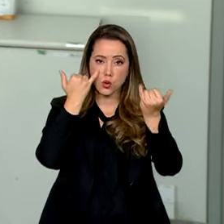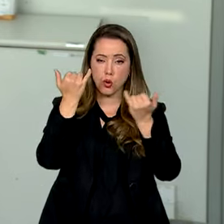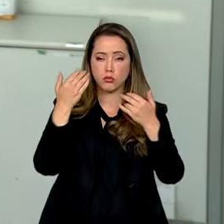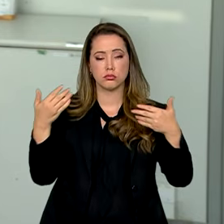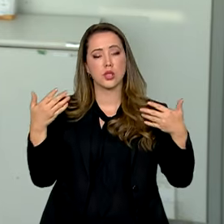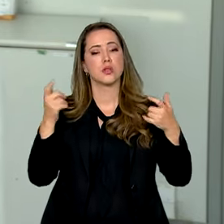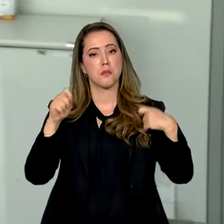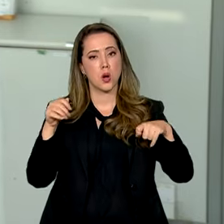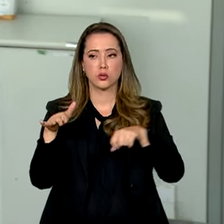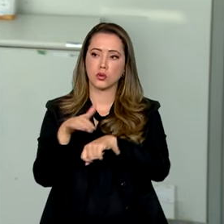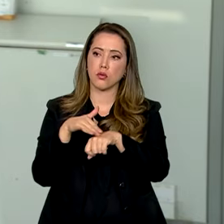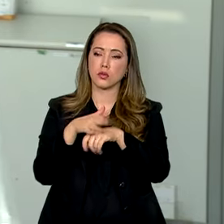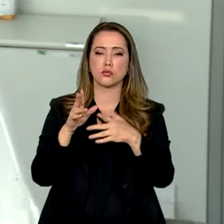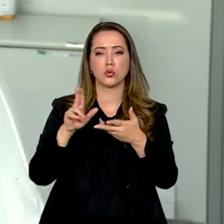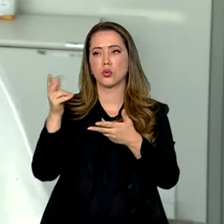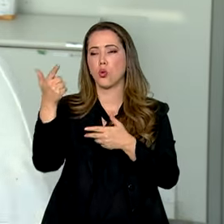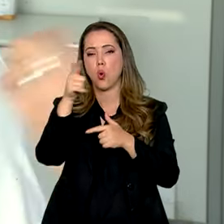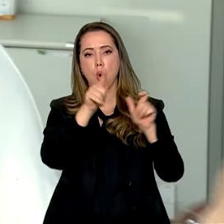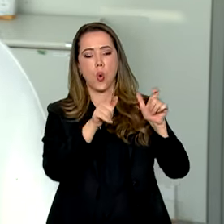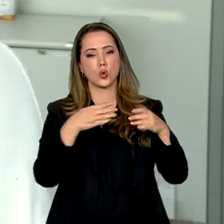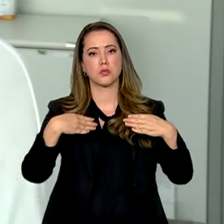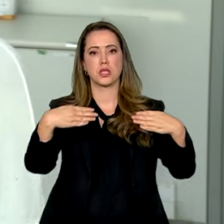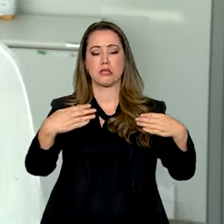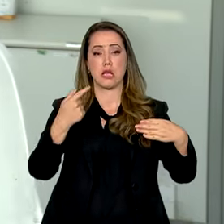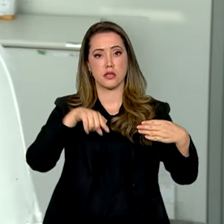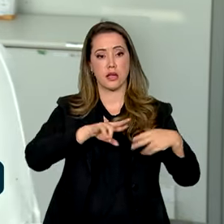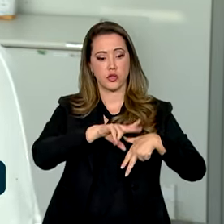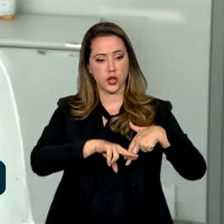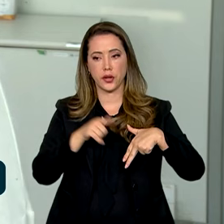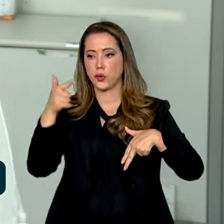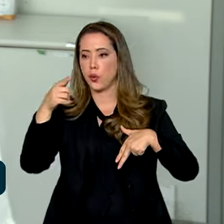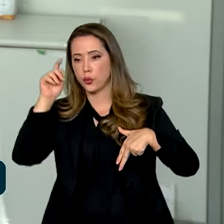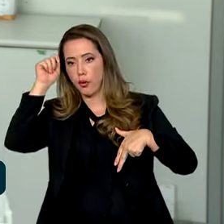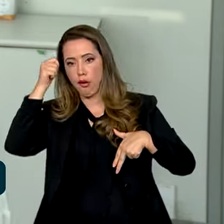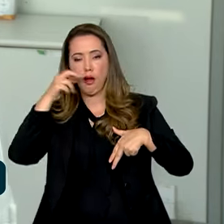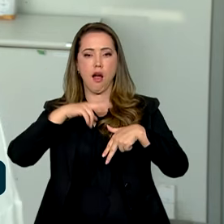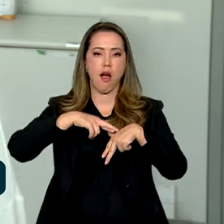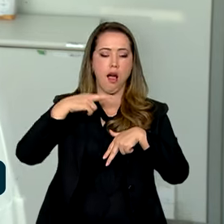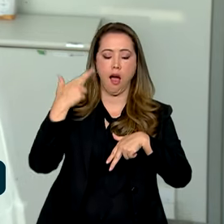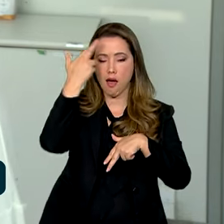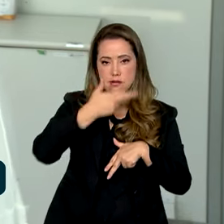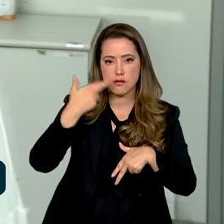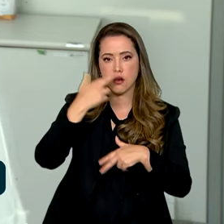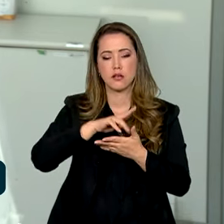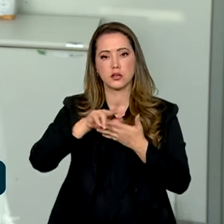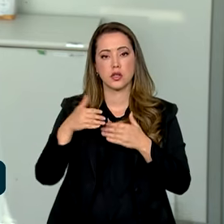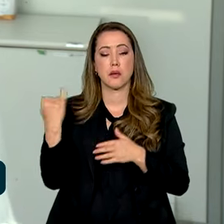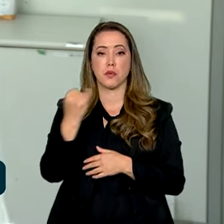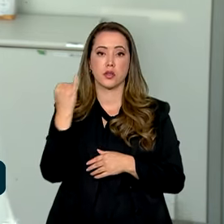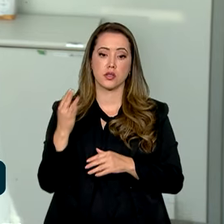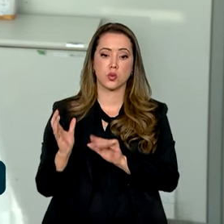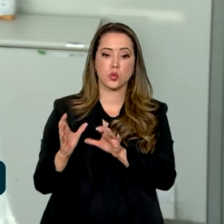gênero, conversem com os dados de raça do Ministério, e conversem com os dados da Justiça, para não haver discrepância. Então, a importância da participação conjunto dos